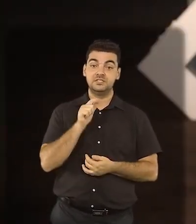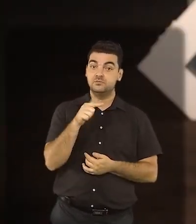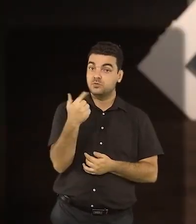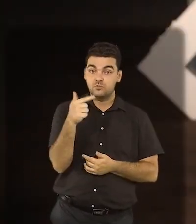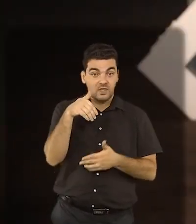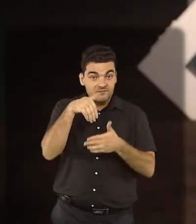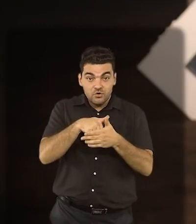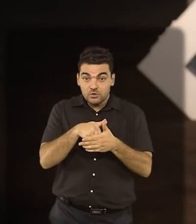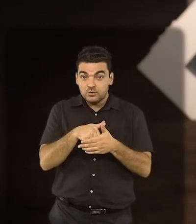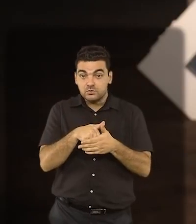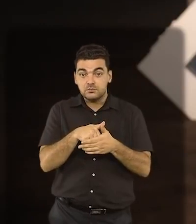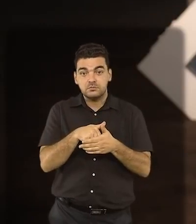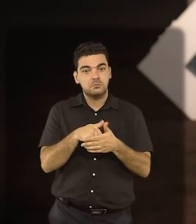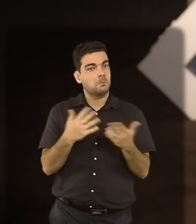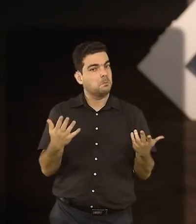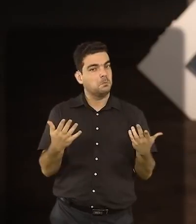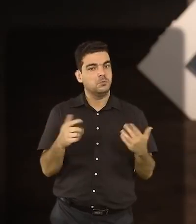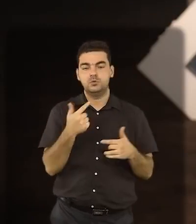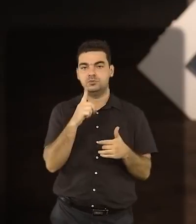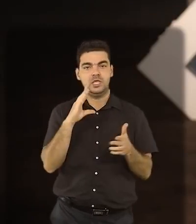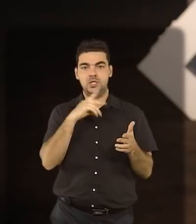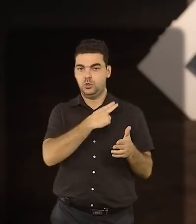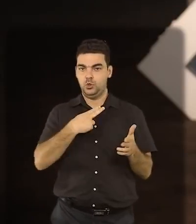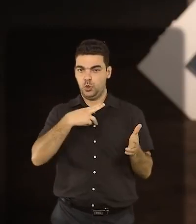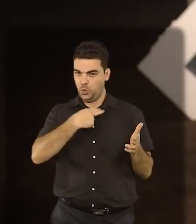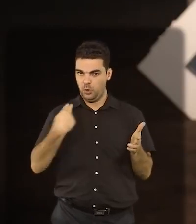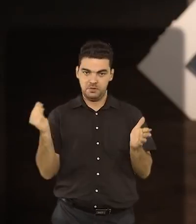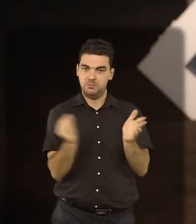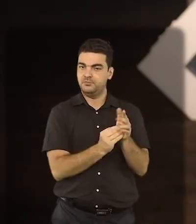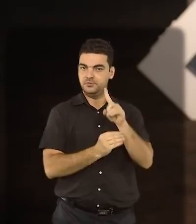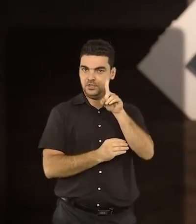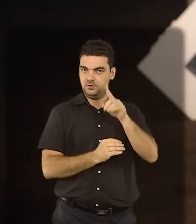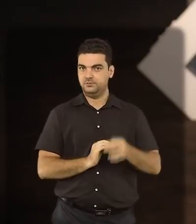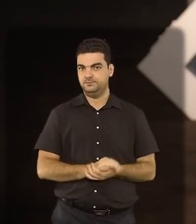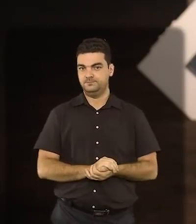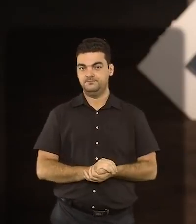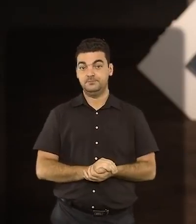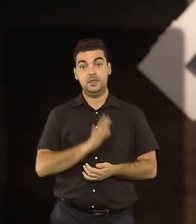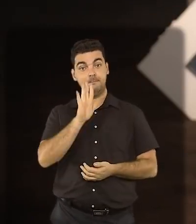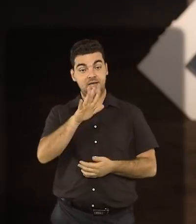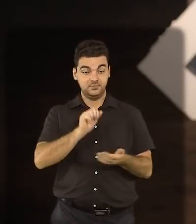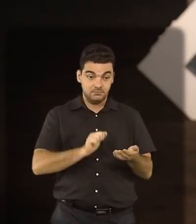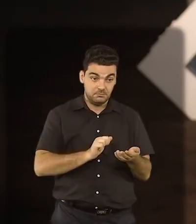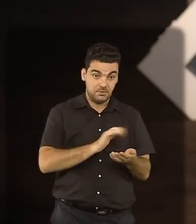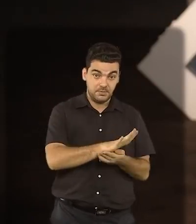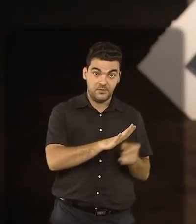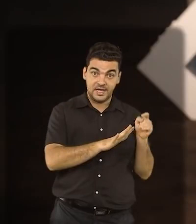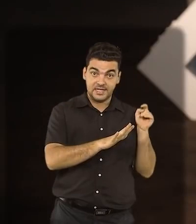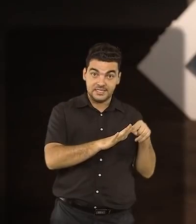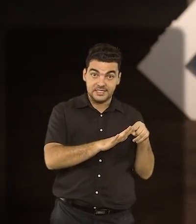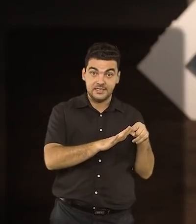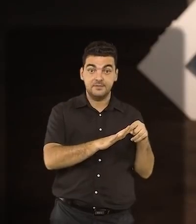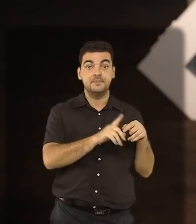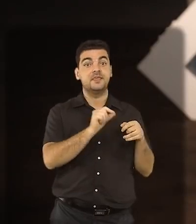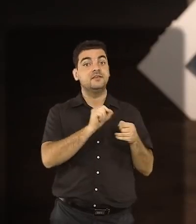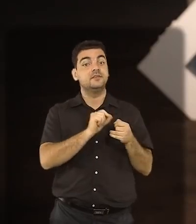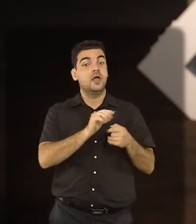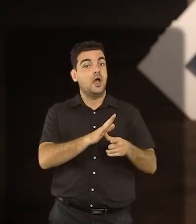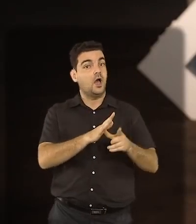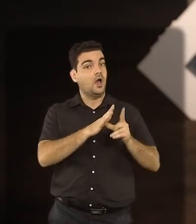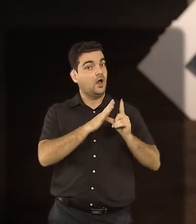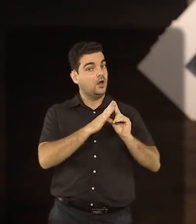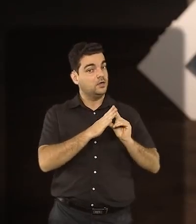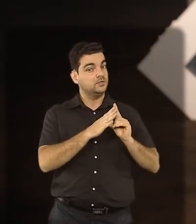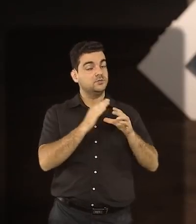voto naquela sessão não tem o nome registrado no papel. O boletim de urna é impresso antes